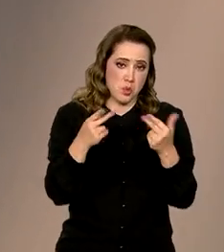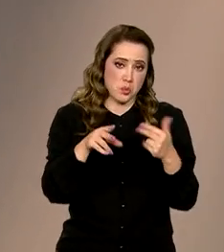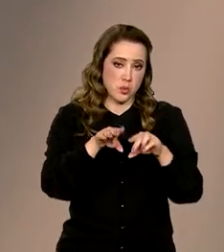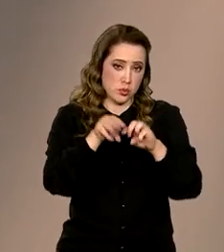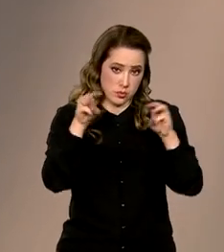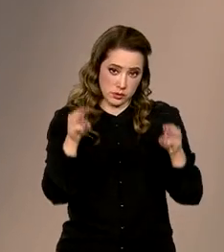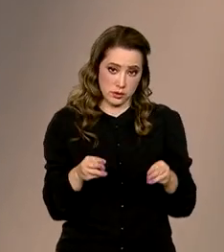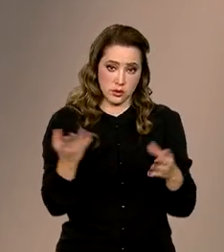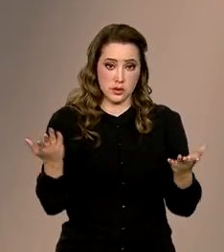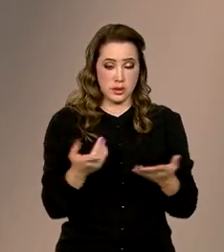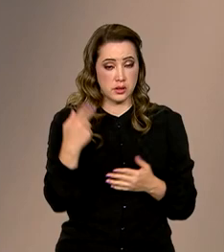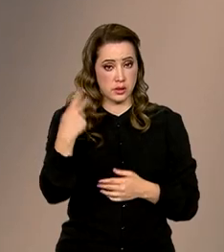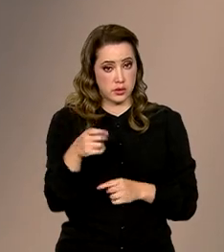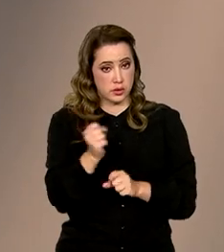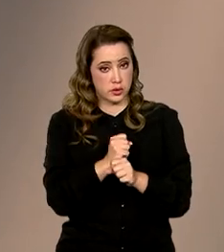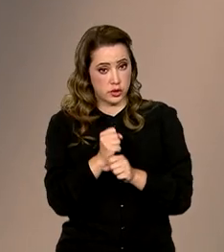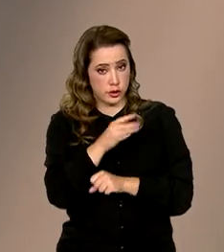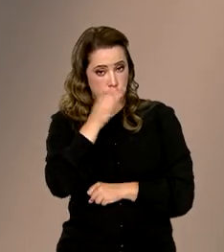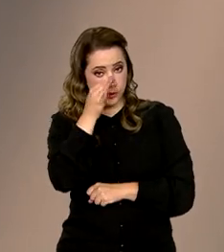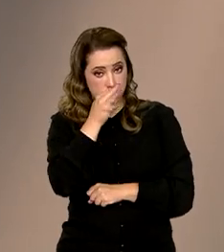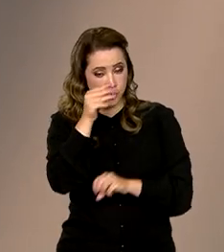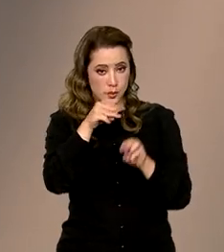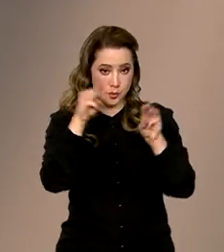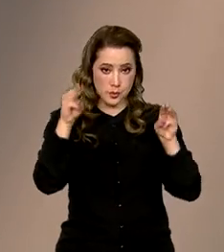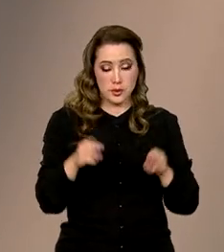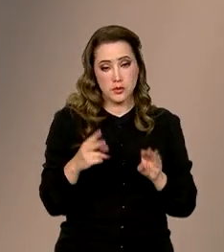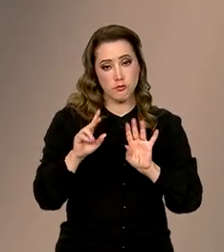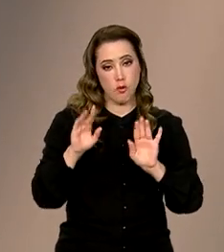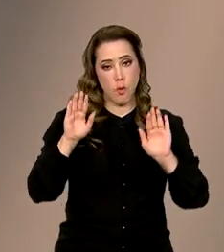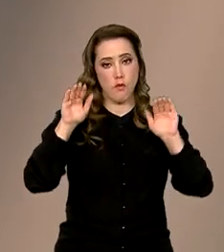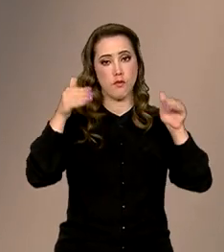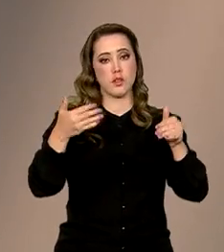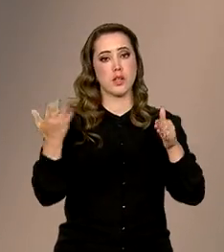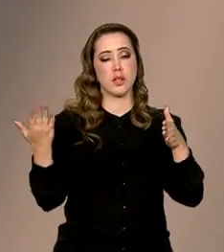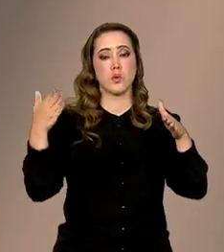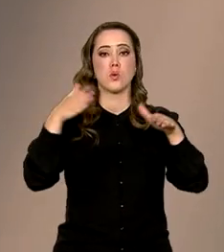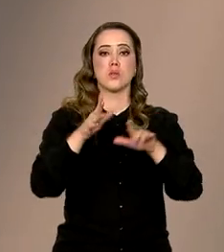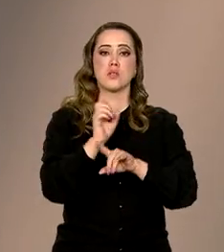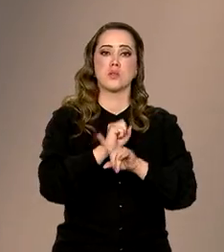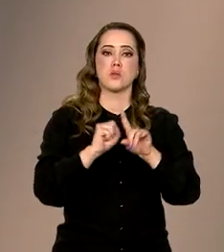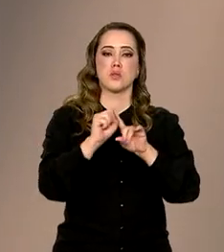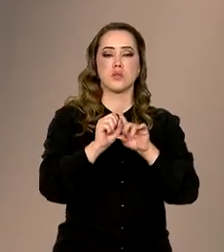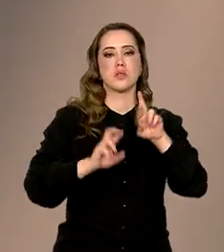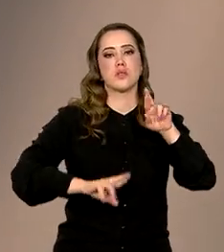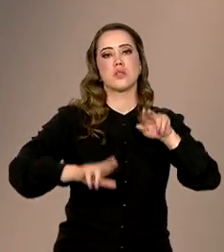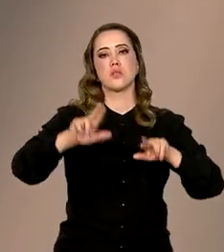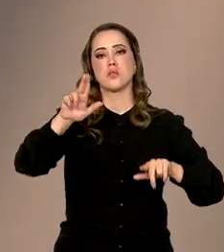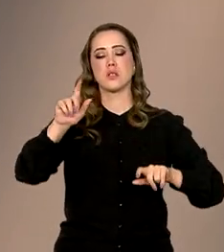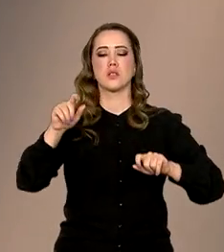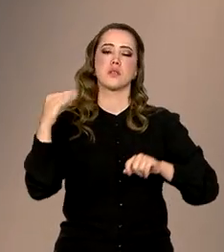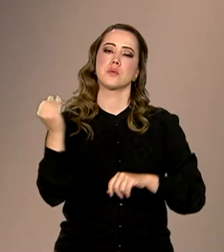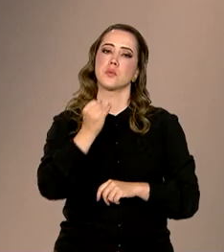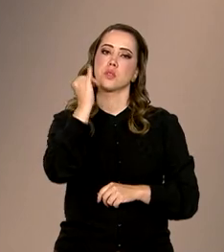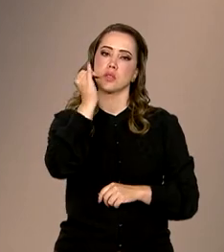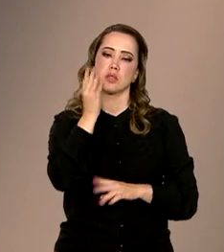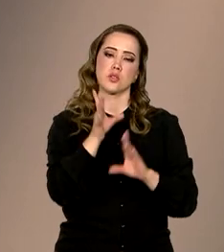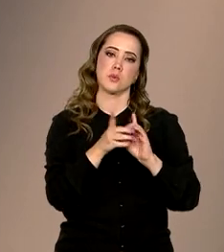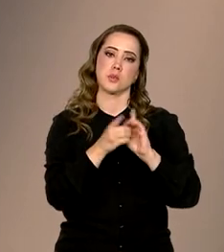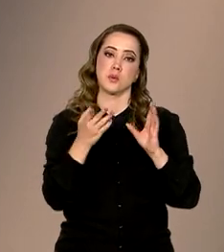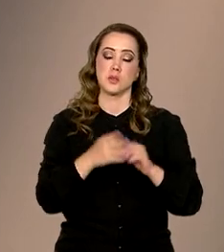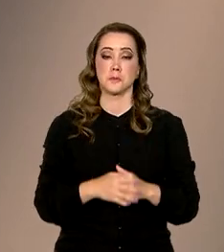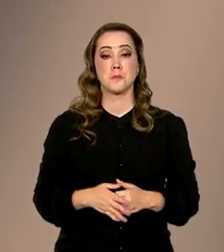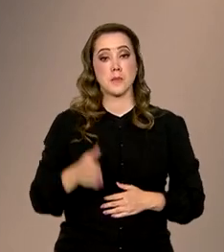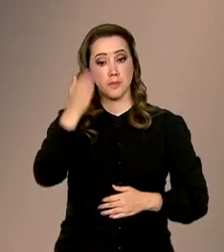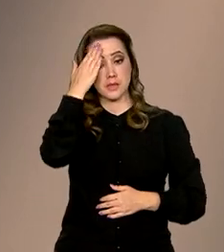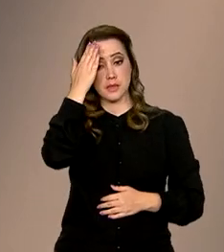edição deste ano da Primavera dos Museus vai focar na inclusão social e na diversidade, fundamentais à democracia.